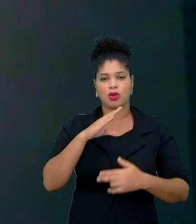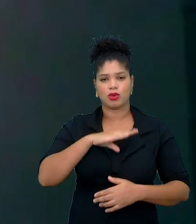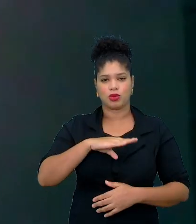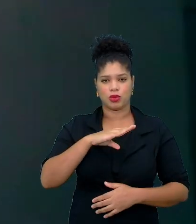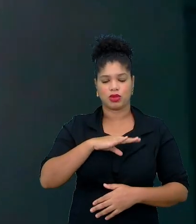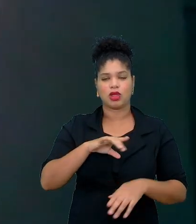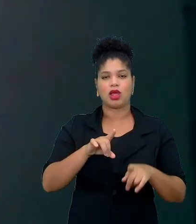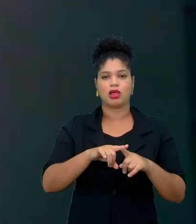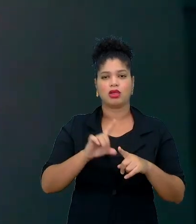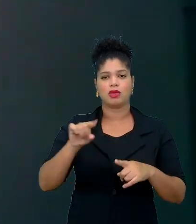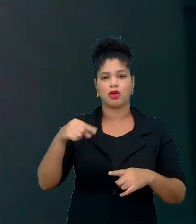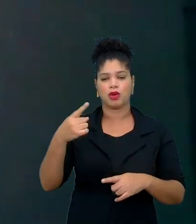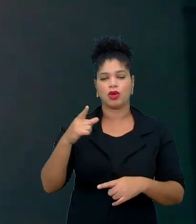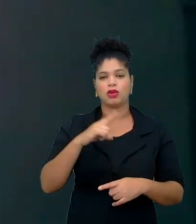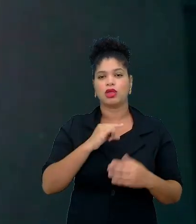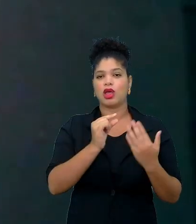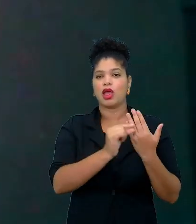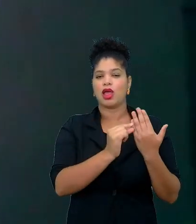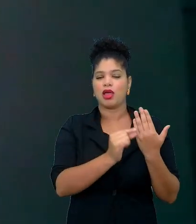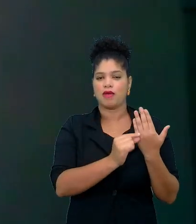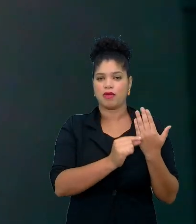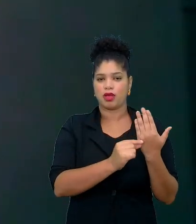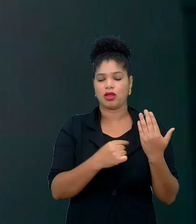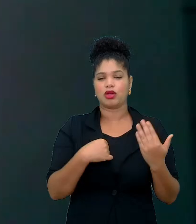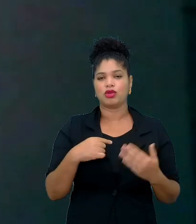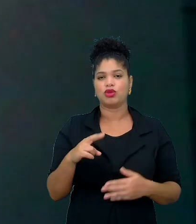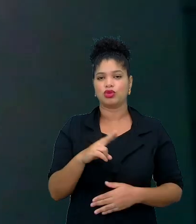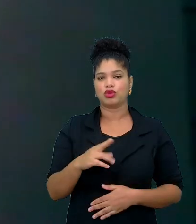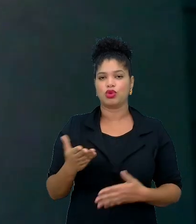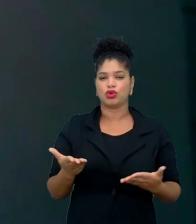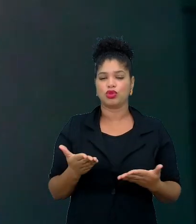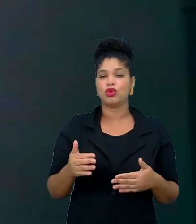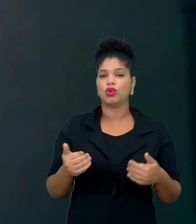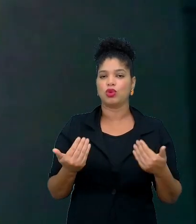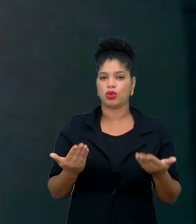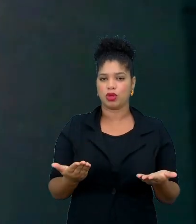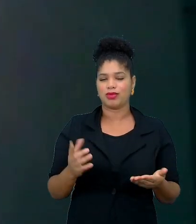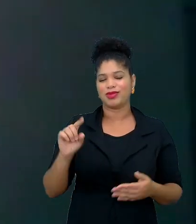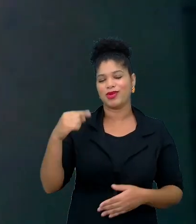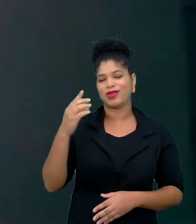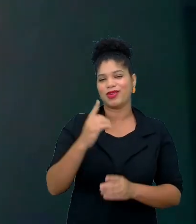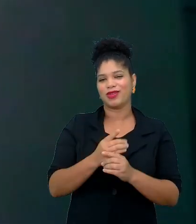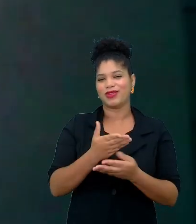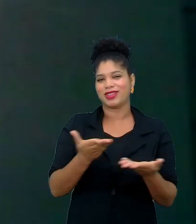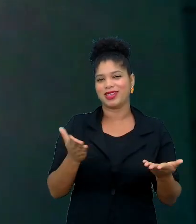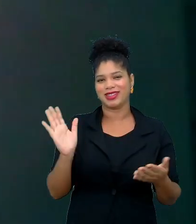nós deixamos em seguida as referências utilizadas para esse encontro. Então, até a próxima.